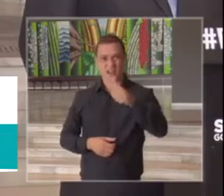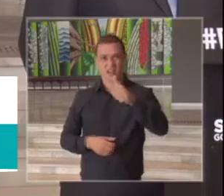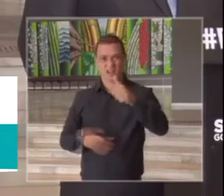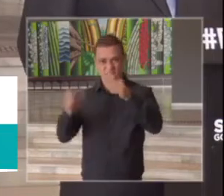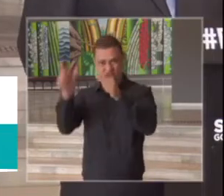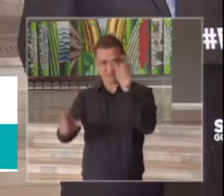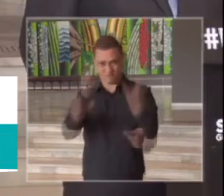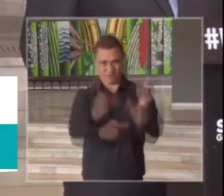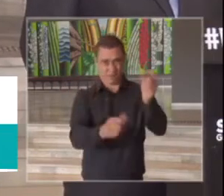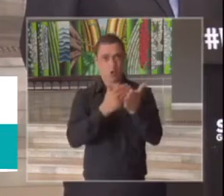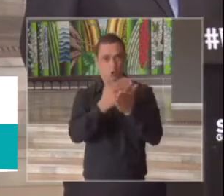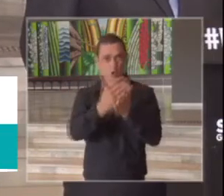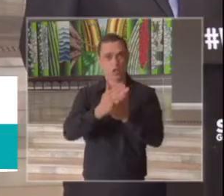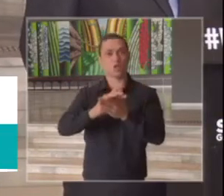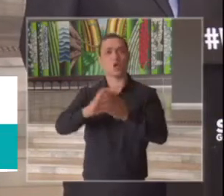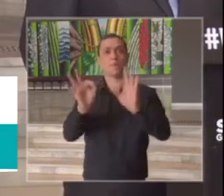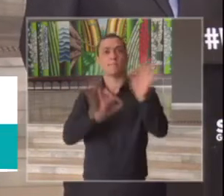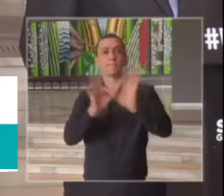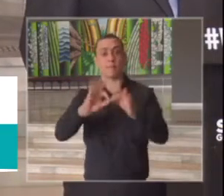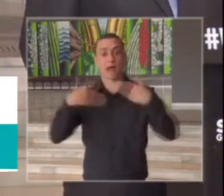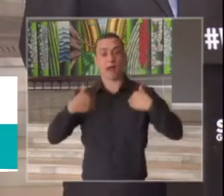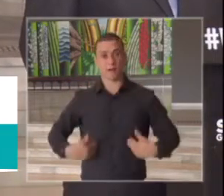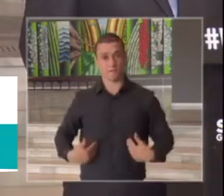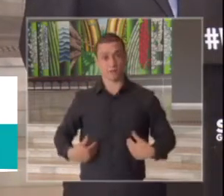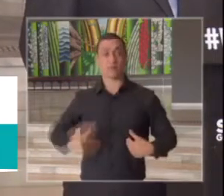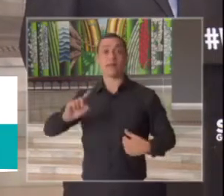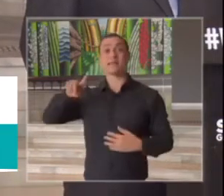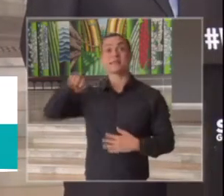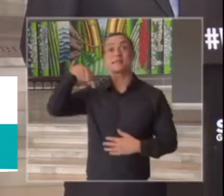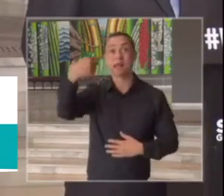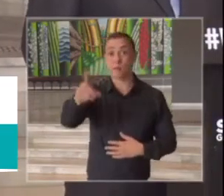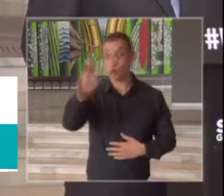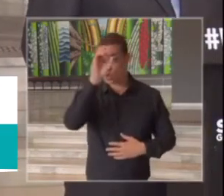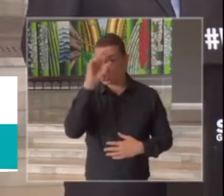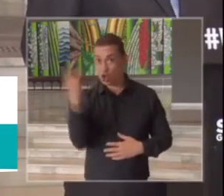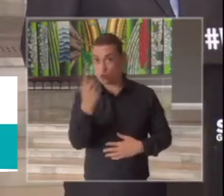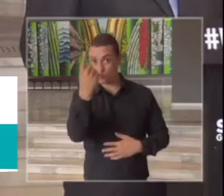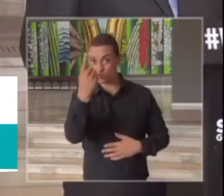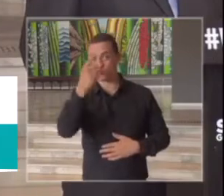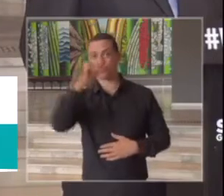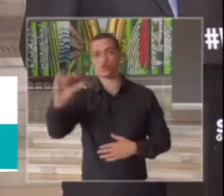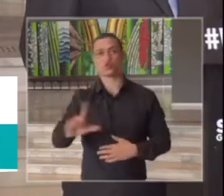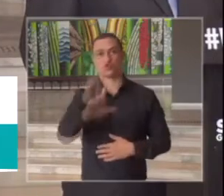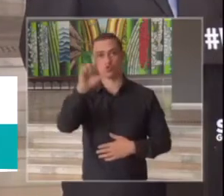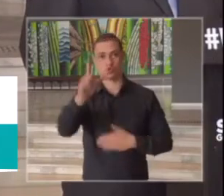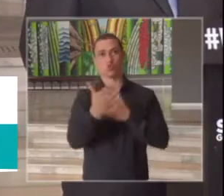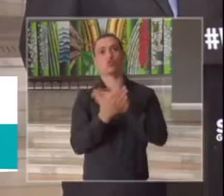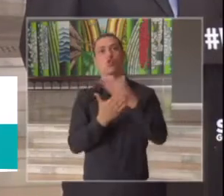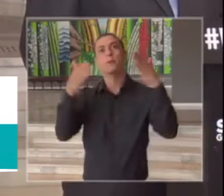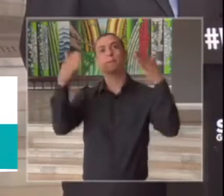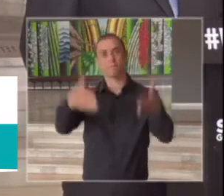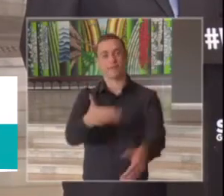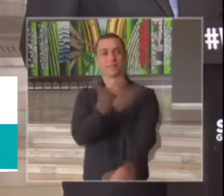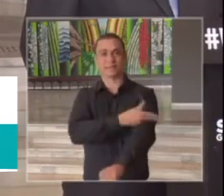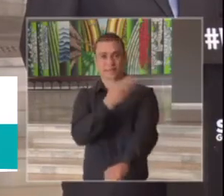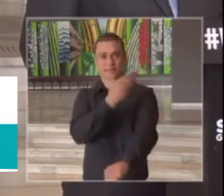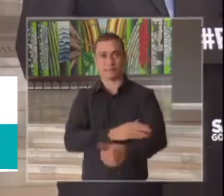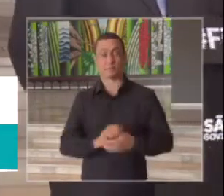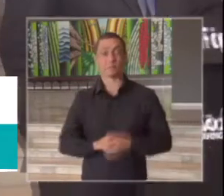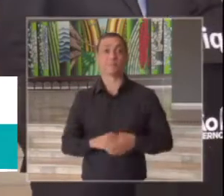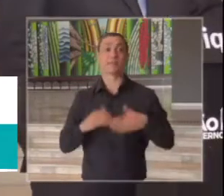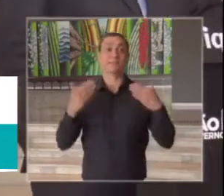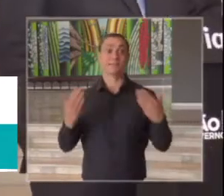iniciar o preparo físico para poder a partir de 1º de julho iniciar o treinamento então